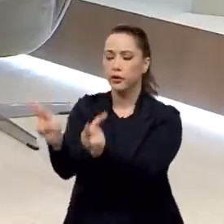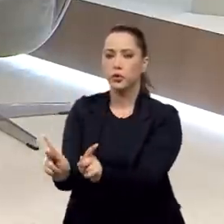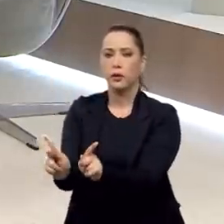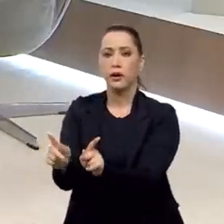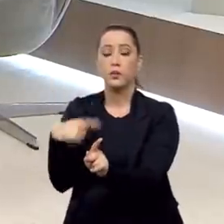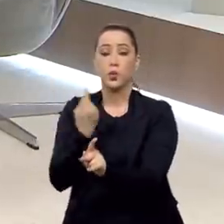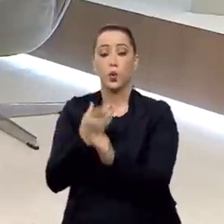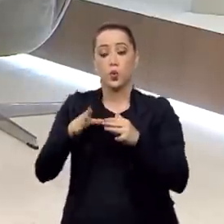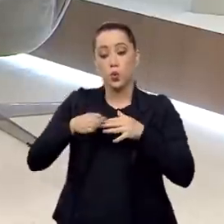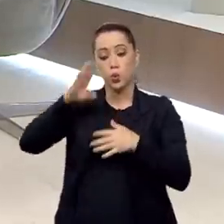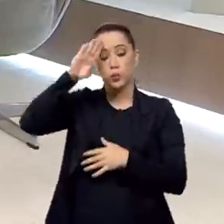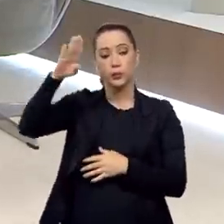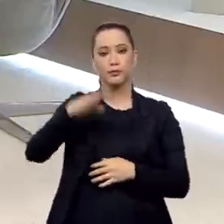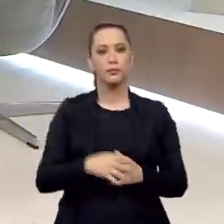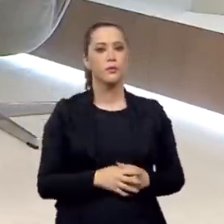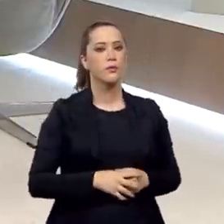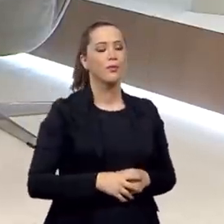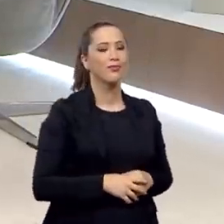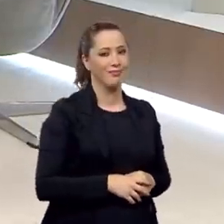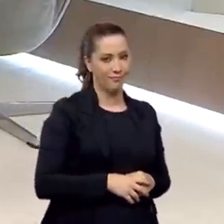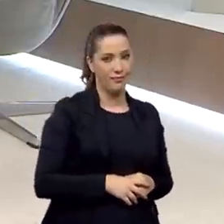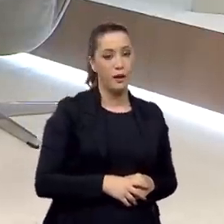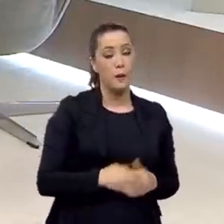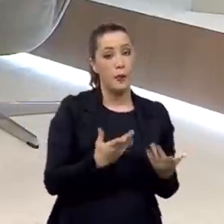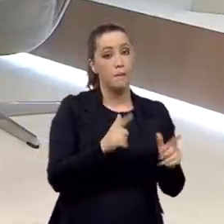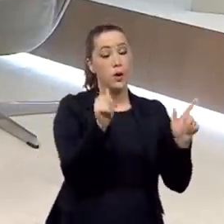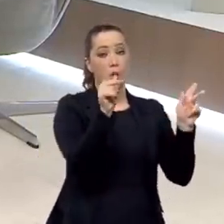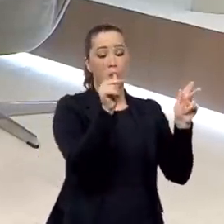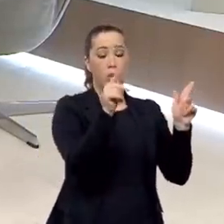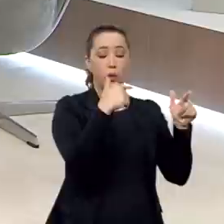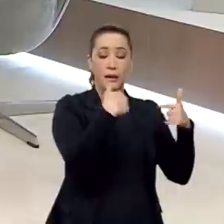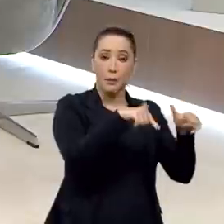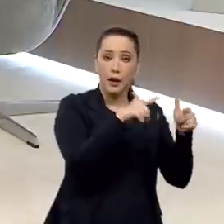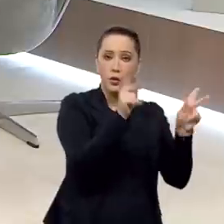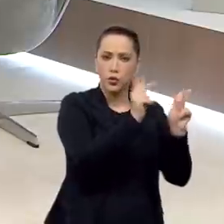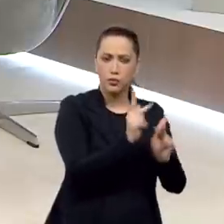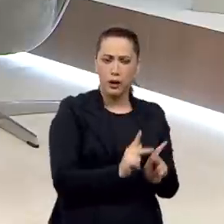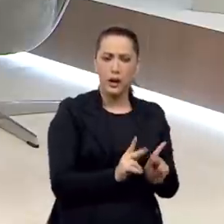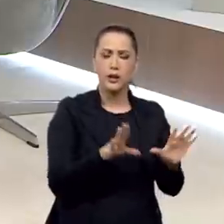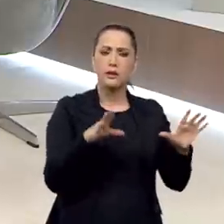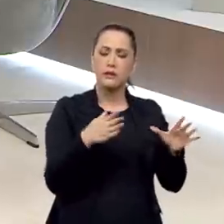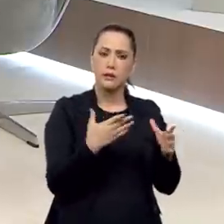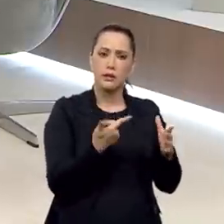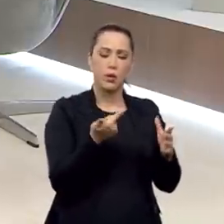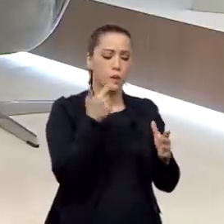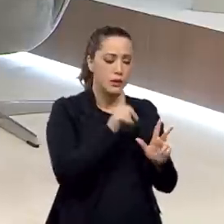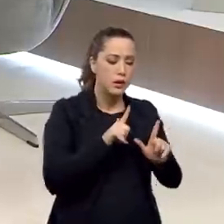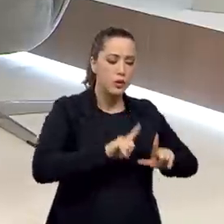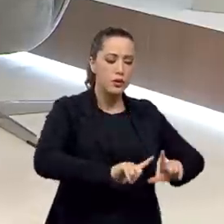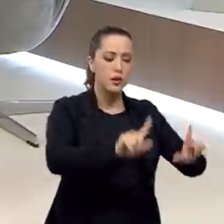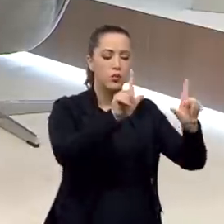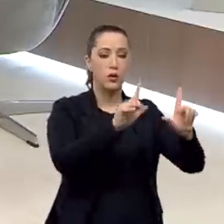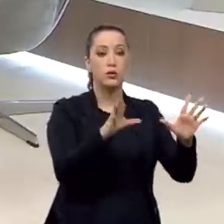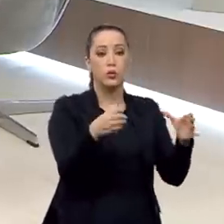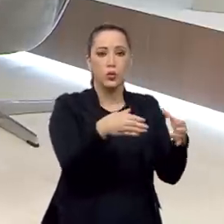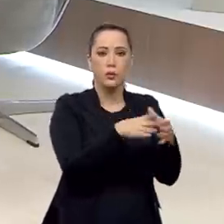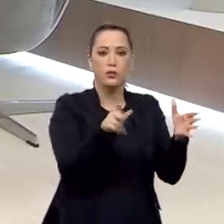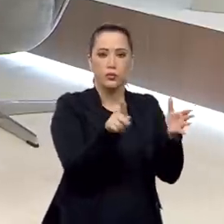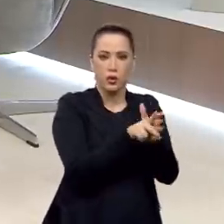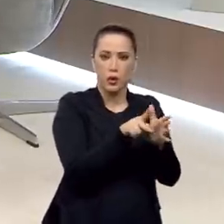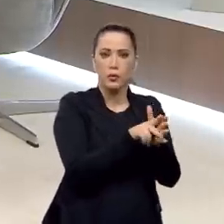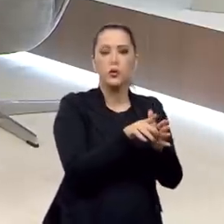as missões de paz e a última tropa que foi certificada é um grupamento operativo dos Fusileiros Navais que